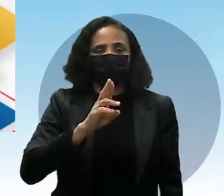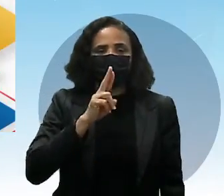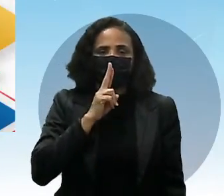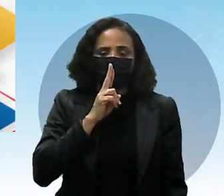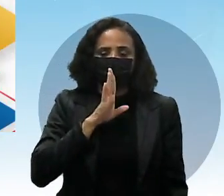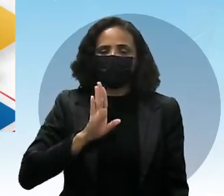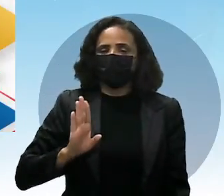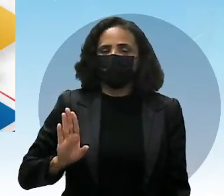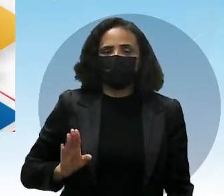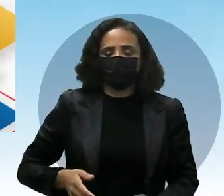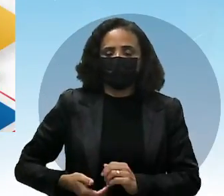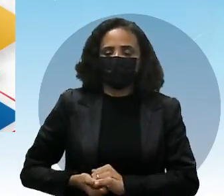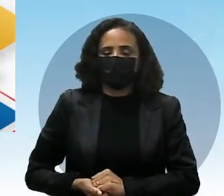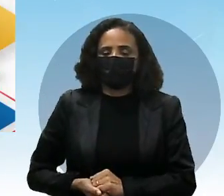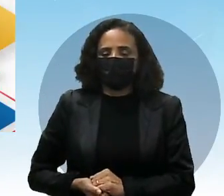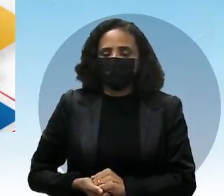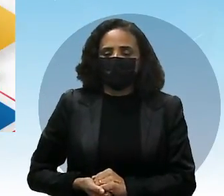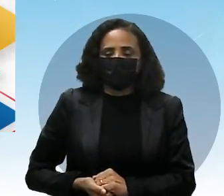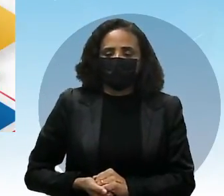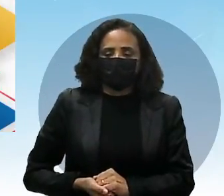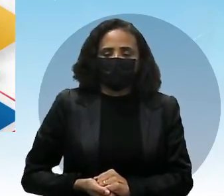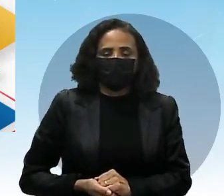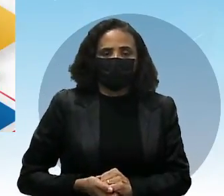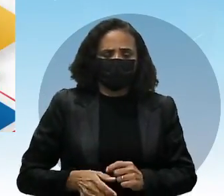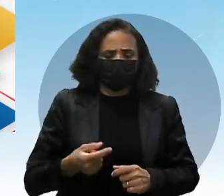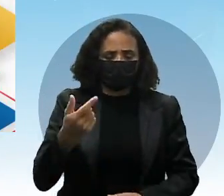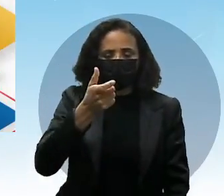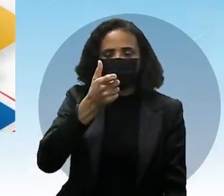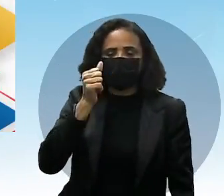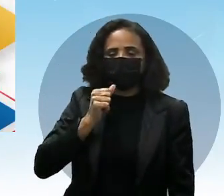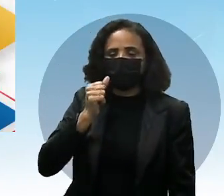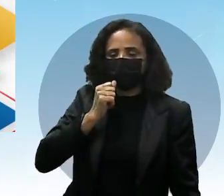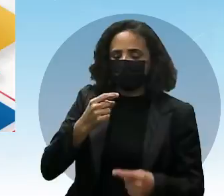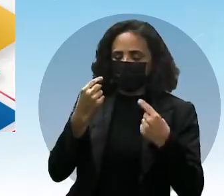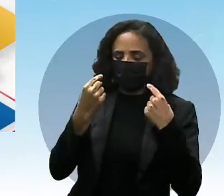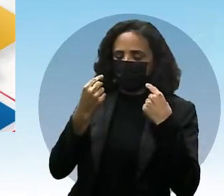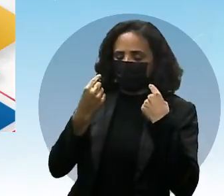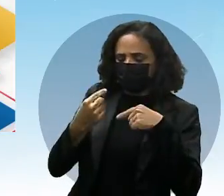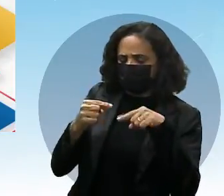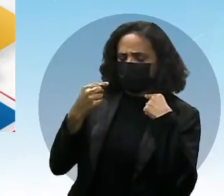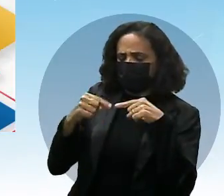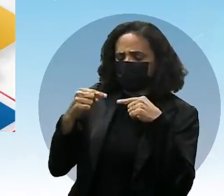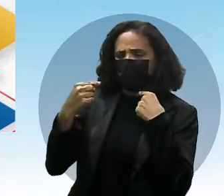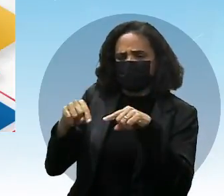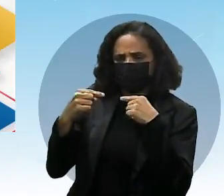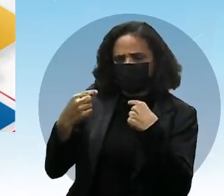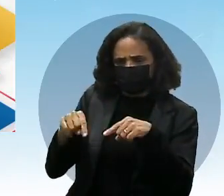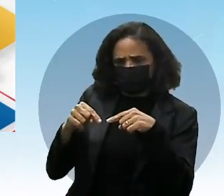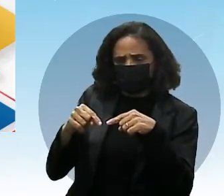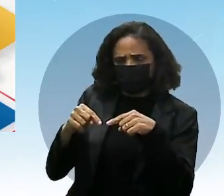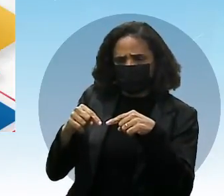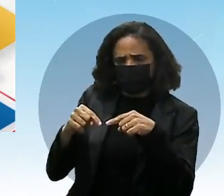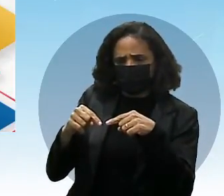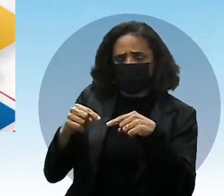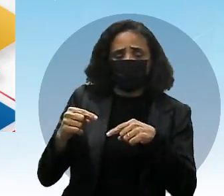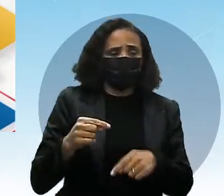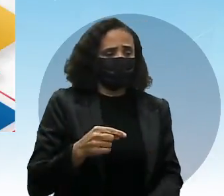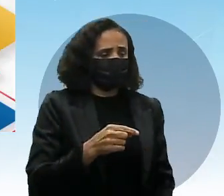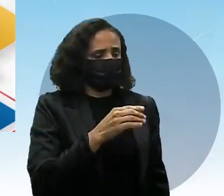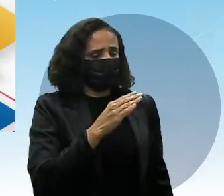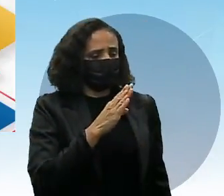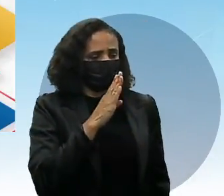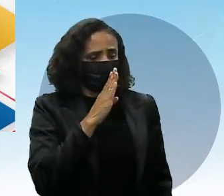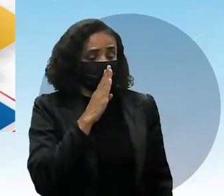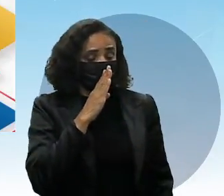Veja que por aí, ela disse, reclamou, né? Que fazia três meses que estava esperando a parte dele no projeto. Ele que estava